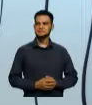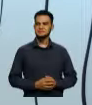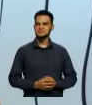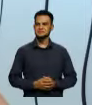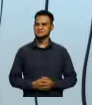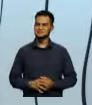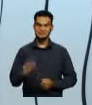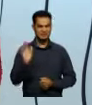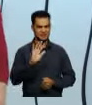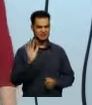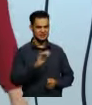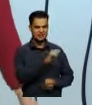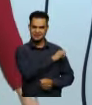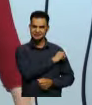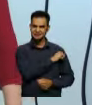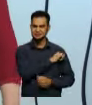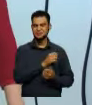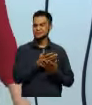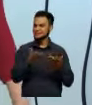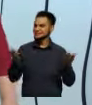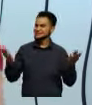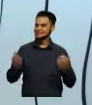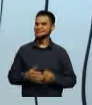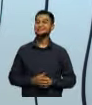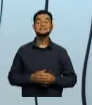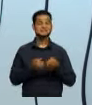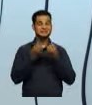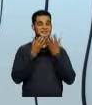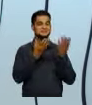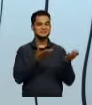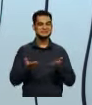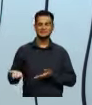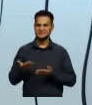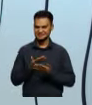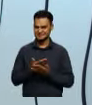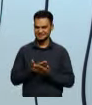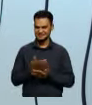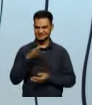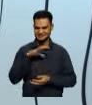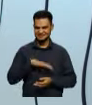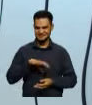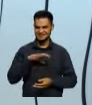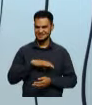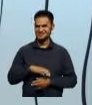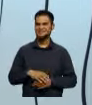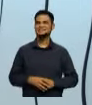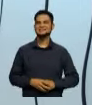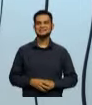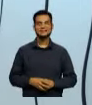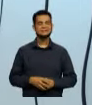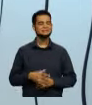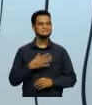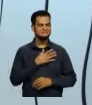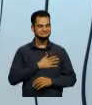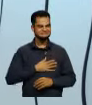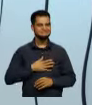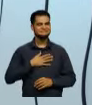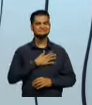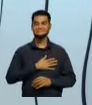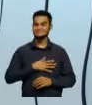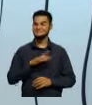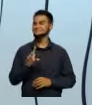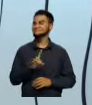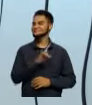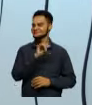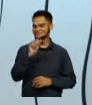Olá, aluno! Olá, aluna! Seja bem-vindo à nossa aula de língua portuguesa. Que coisa gostosa esse dia,